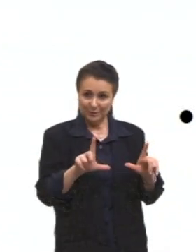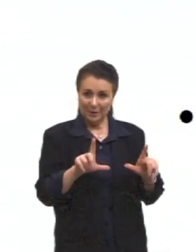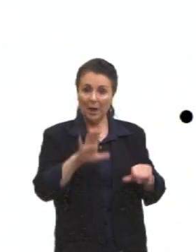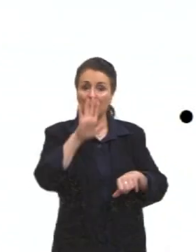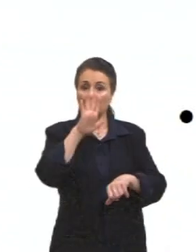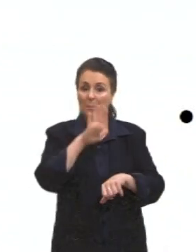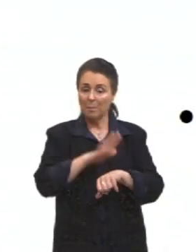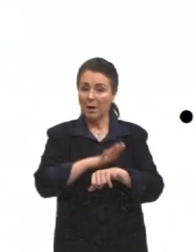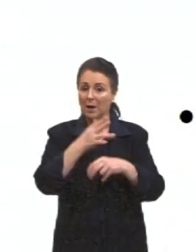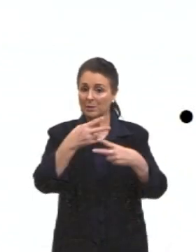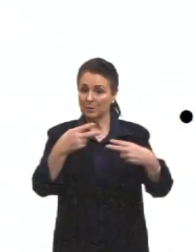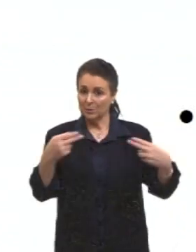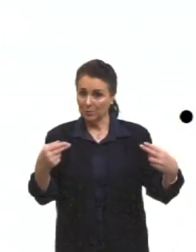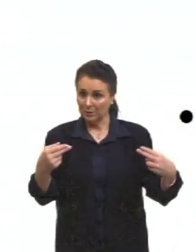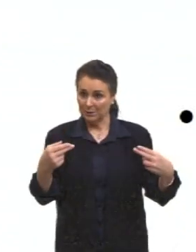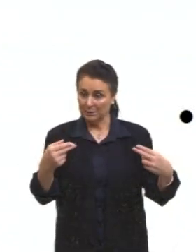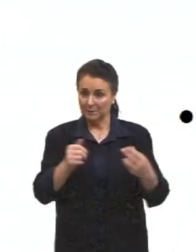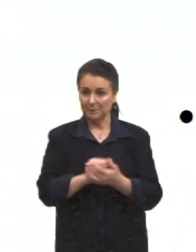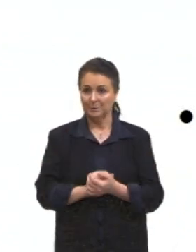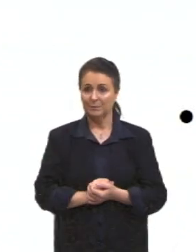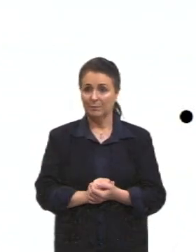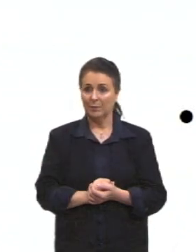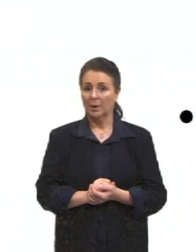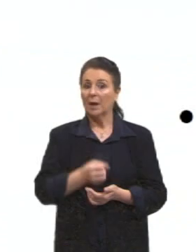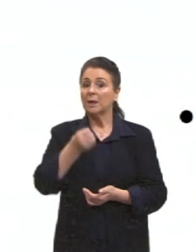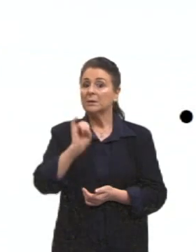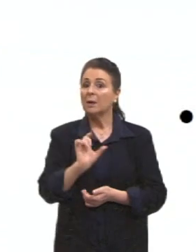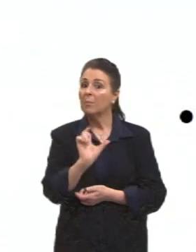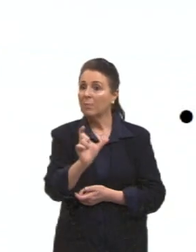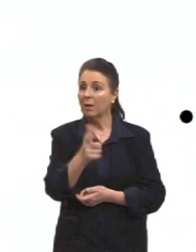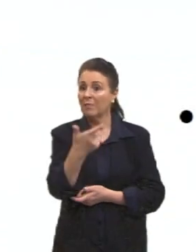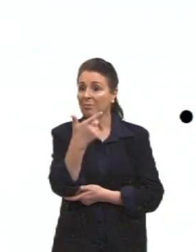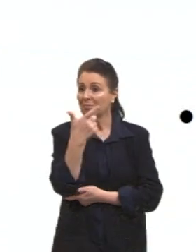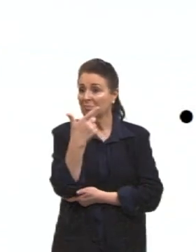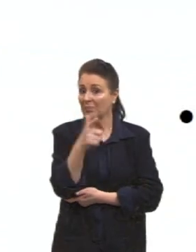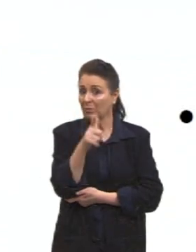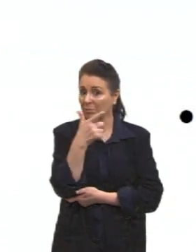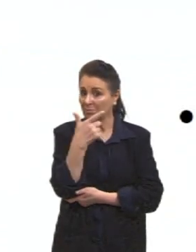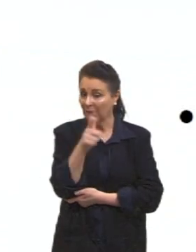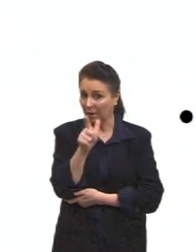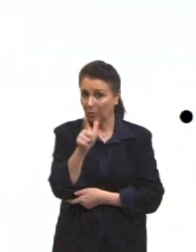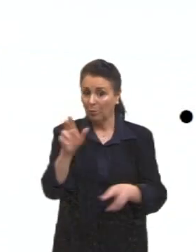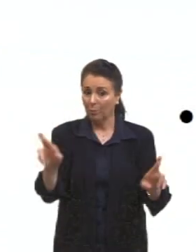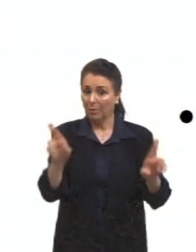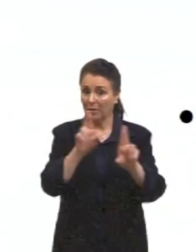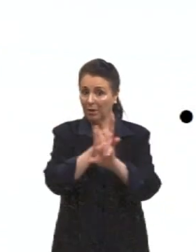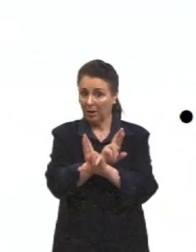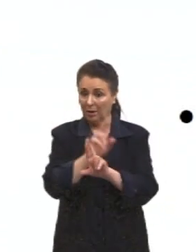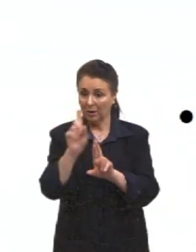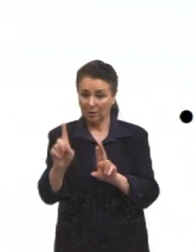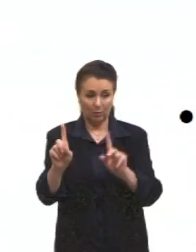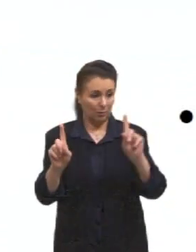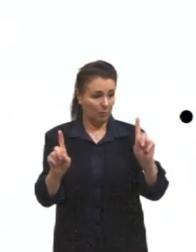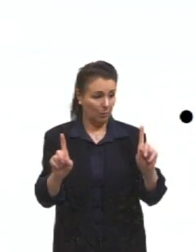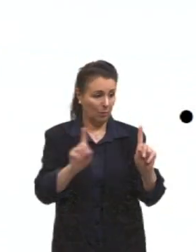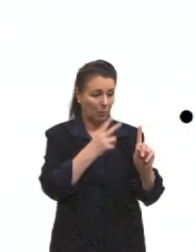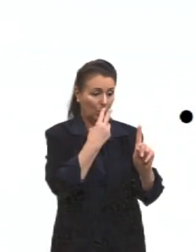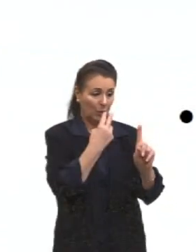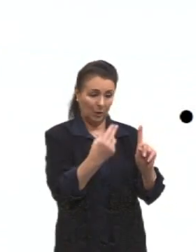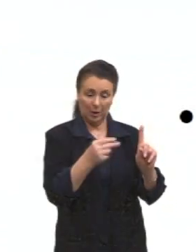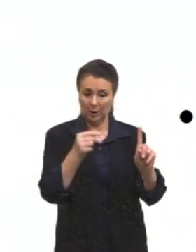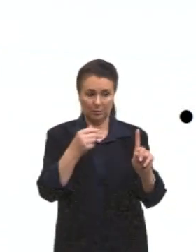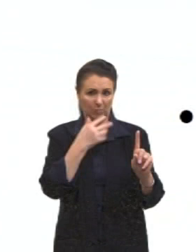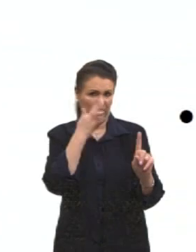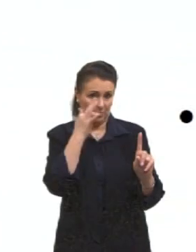itens, mais três itens. Se a palavra não tiver correspondente em língua portuguesa, então ela